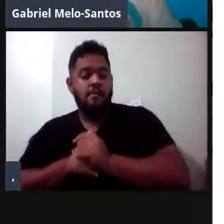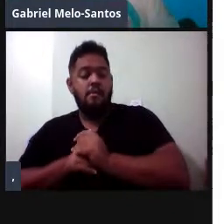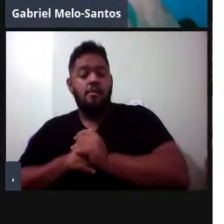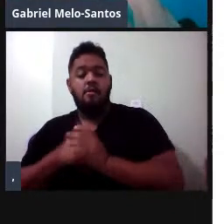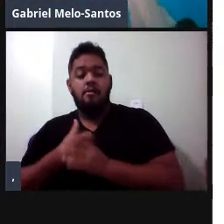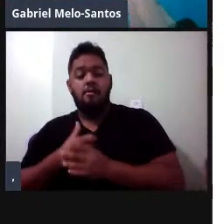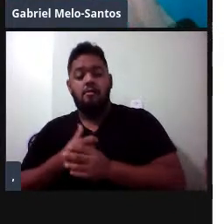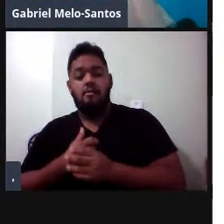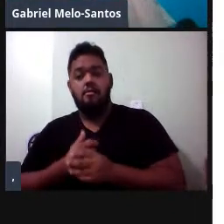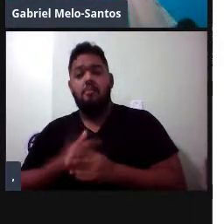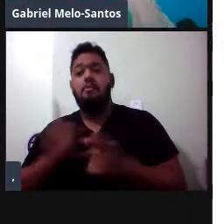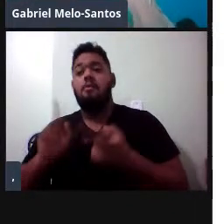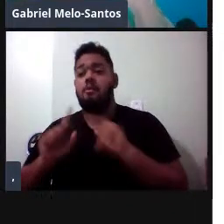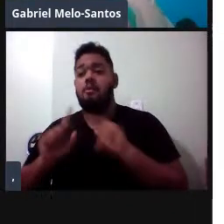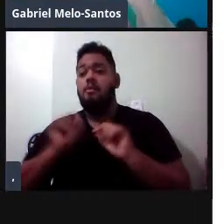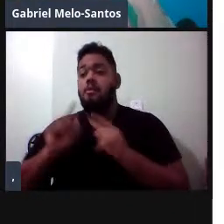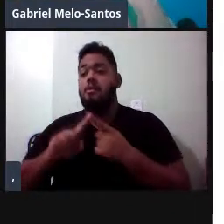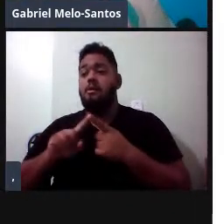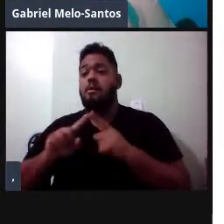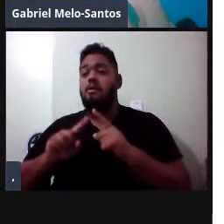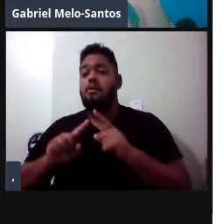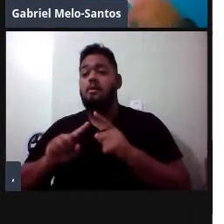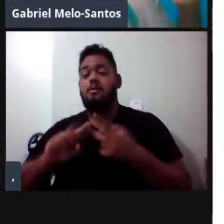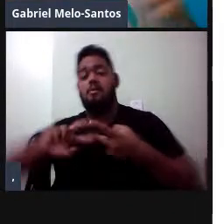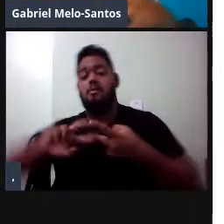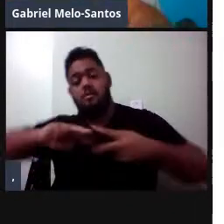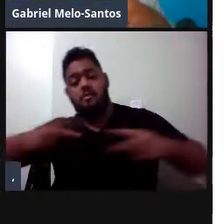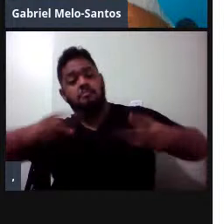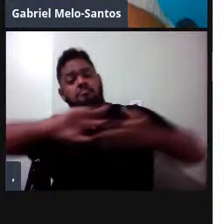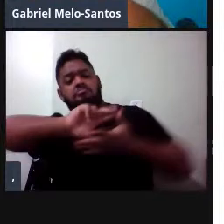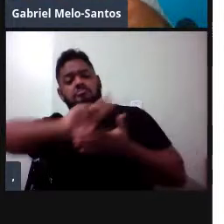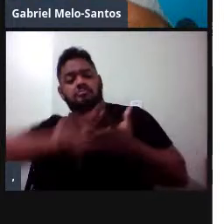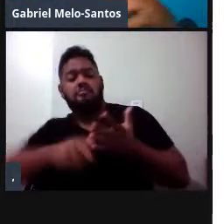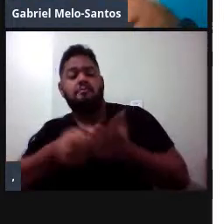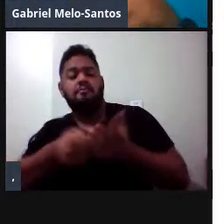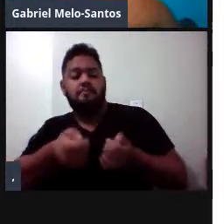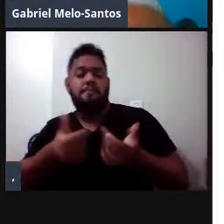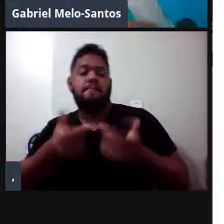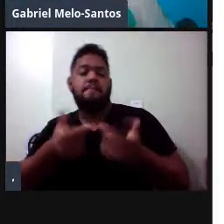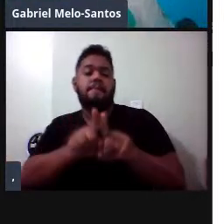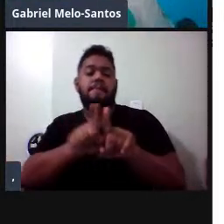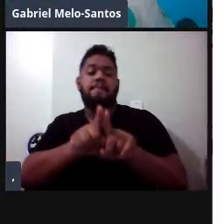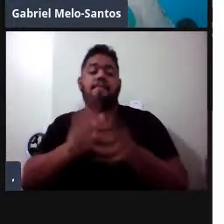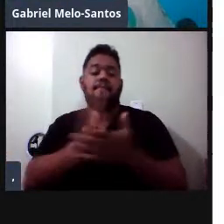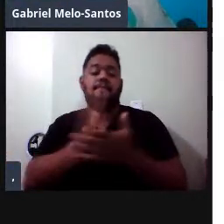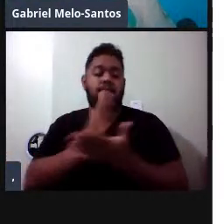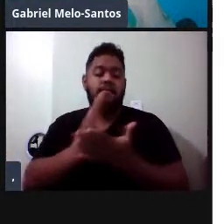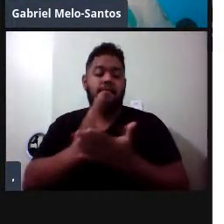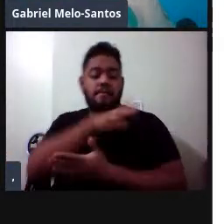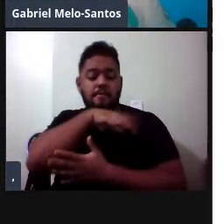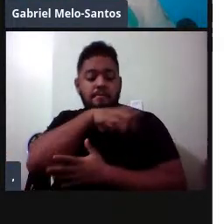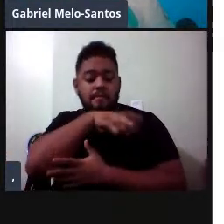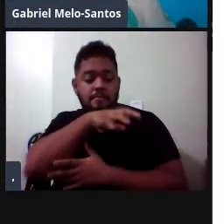elas também são geneticamente menos diversas, né? Então, esse pool menor de indivíduos que formou essas populações podem ter levado a um